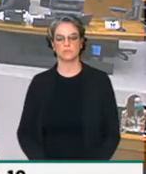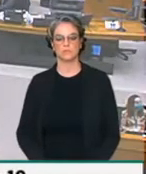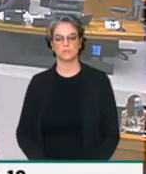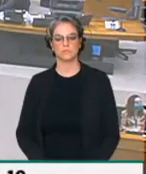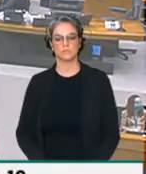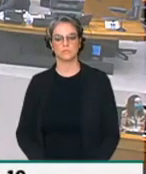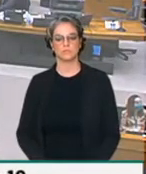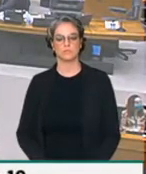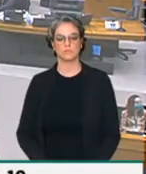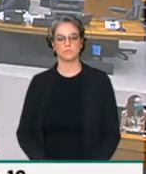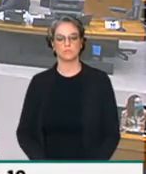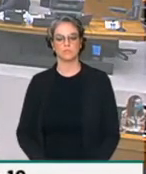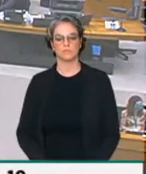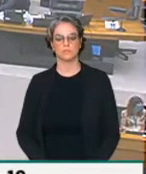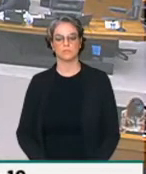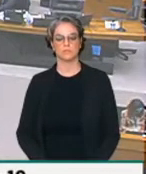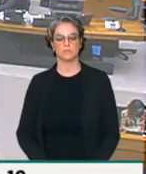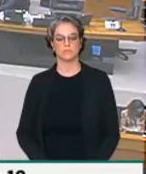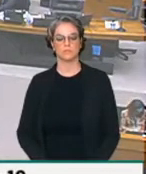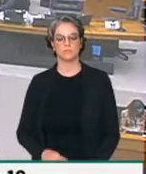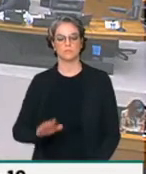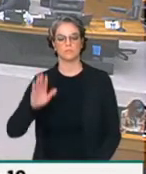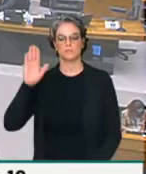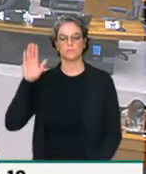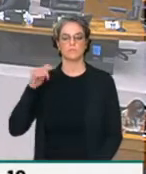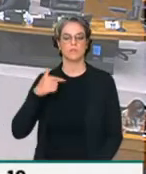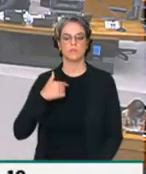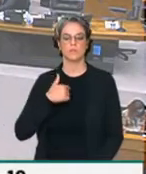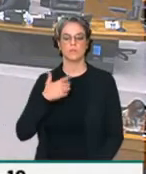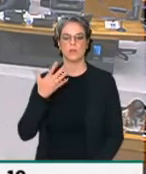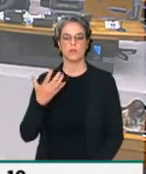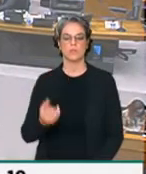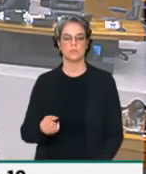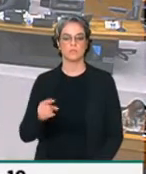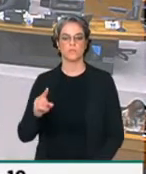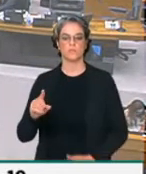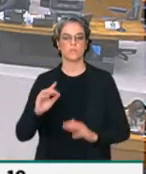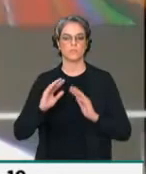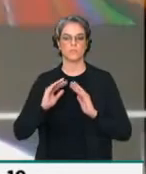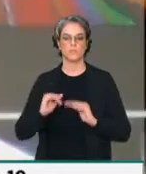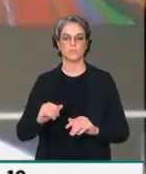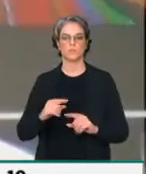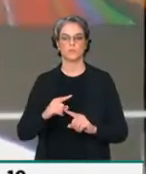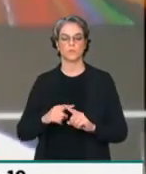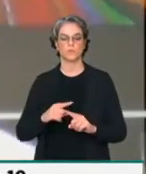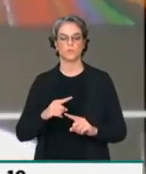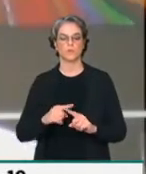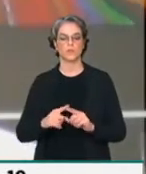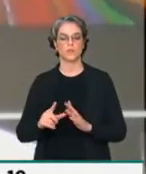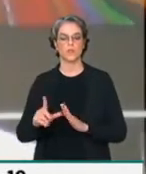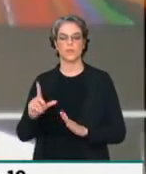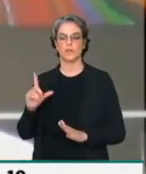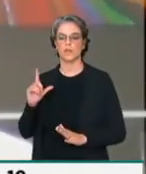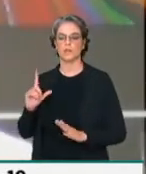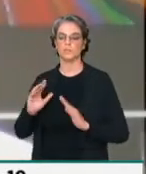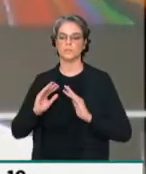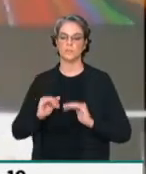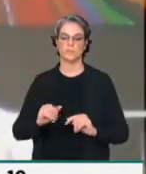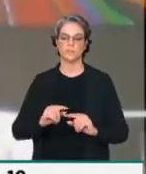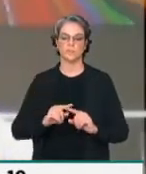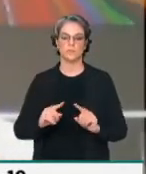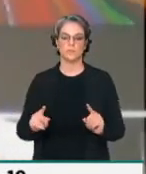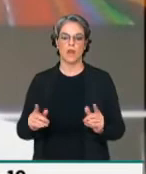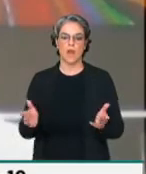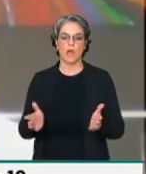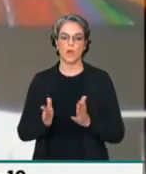Eu vou atender, eu vou atender a vossa excelência, porque antes foi pedido, agora foi um